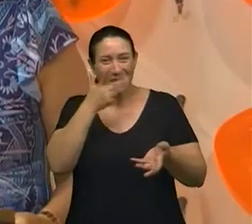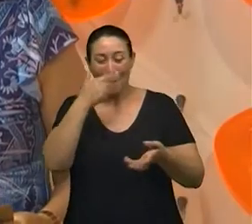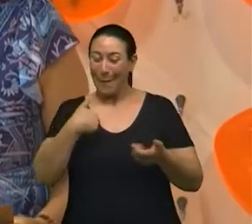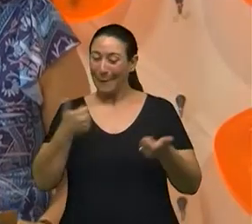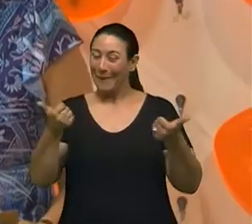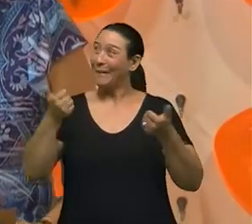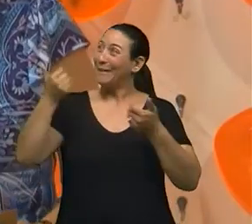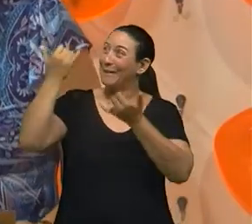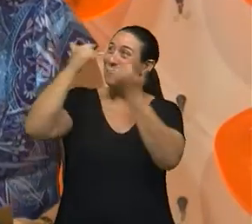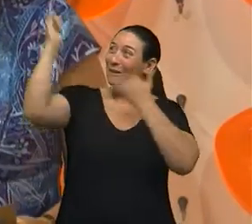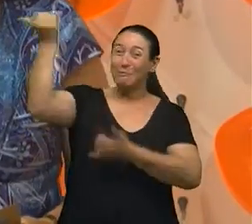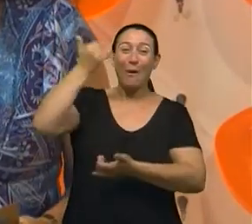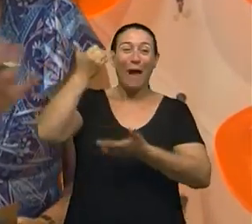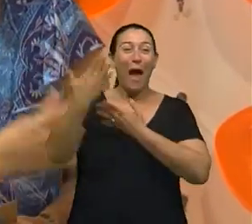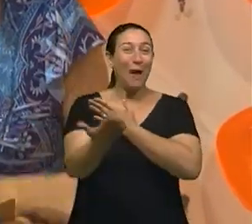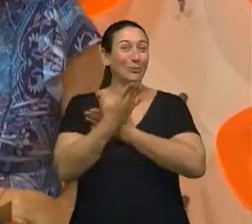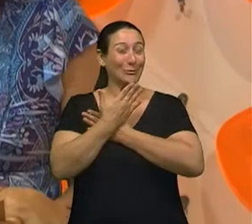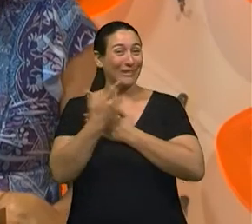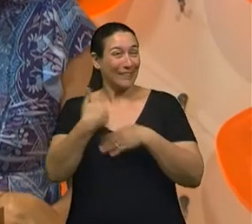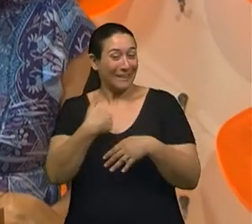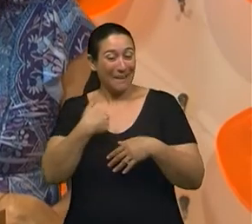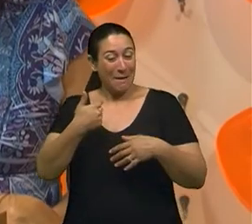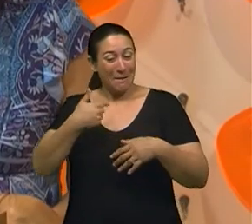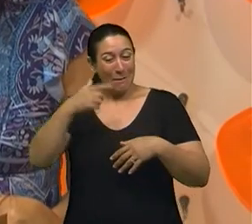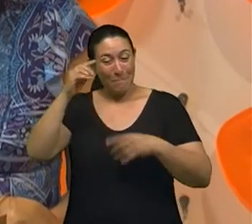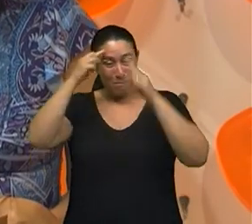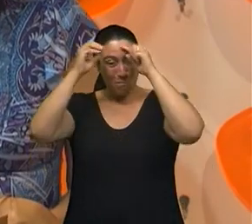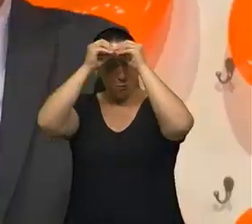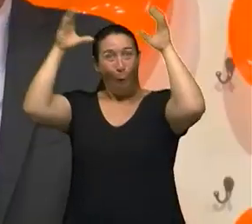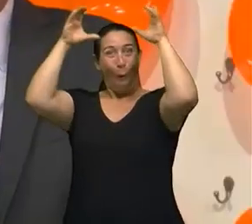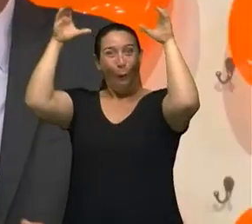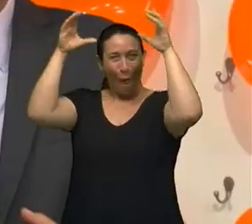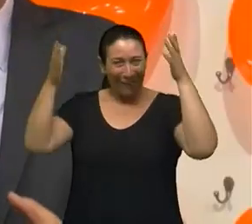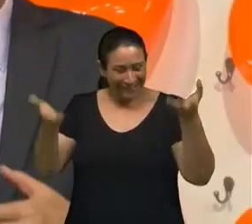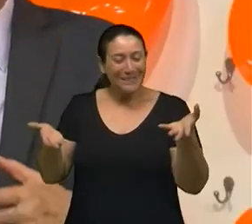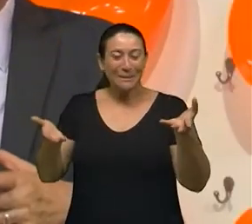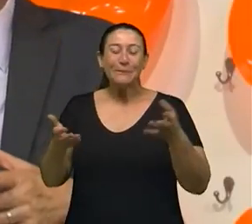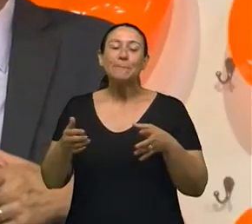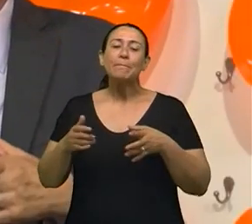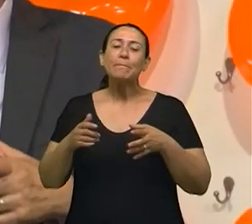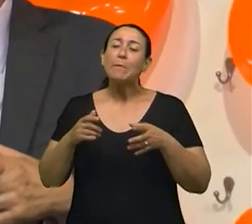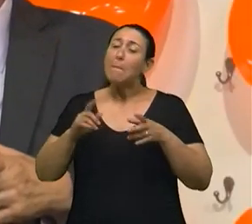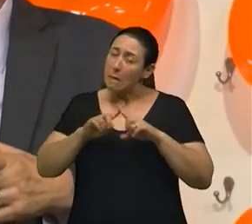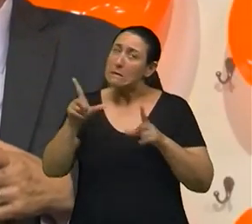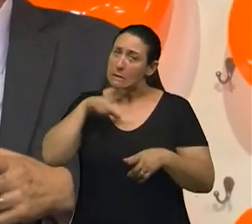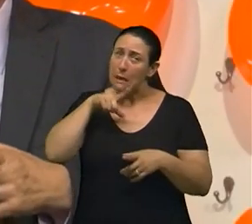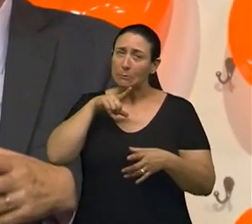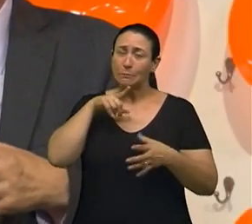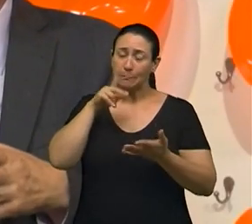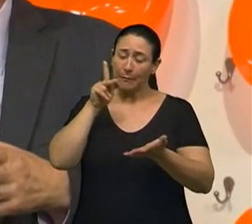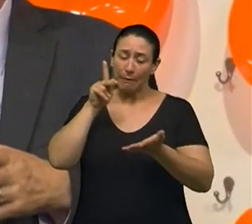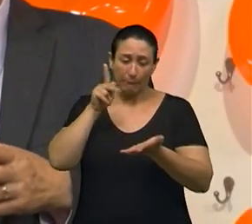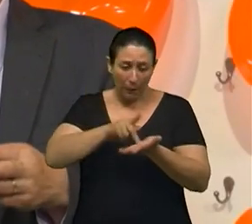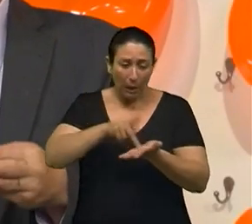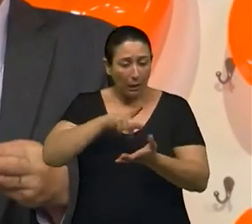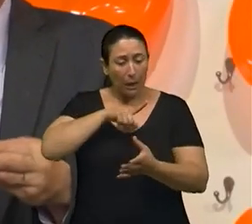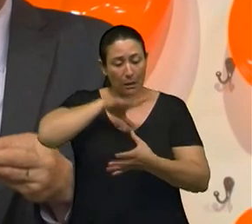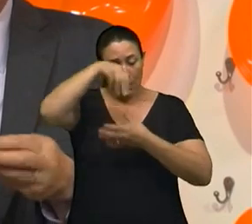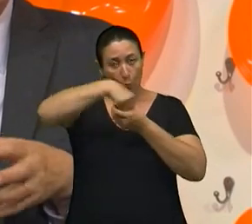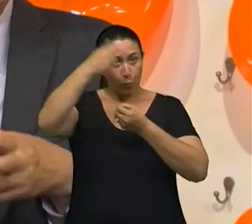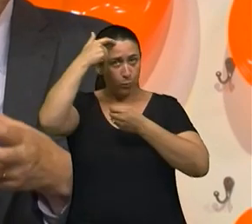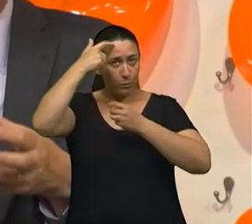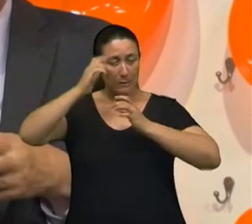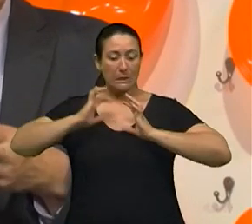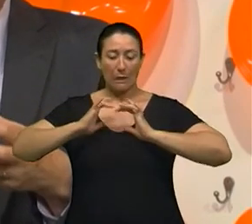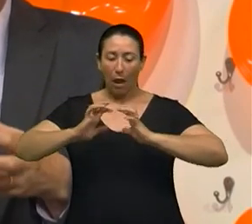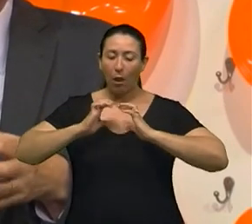Bendito raio que me fez acionar esse lado musical. existe dentro do nosso cérebro conexões que